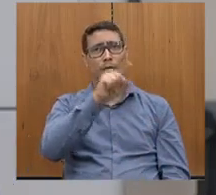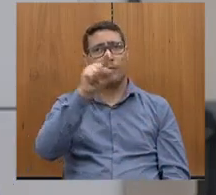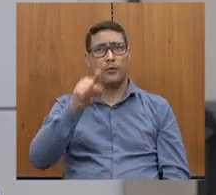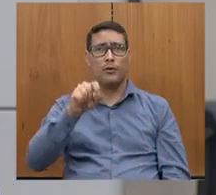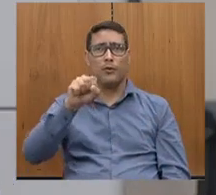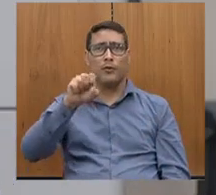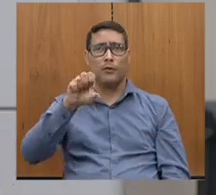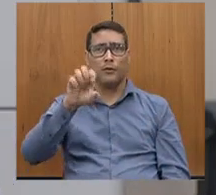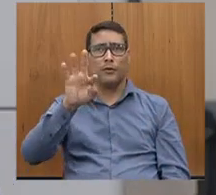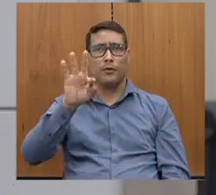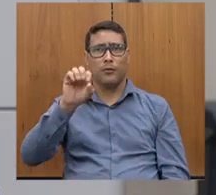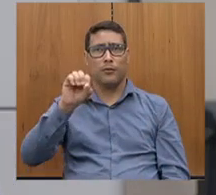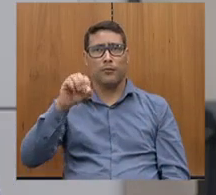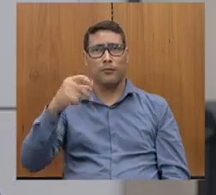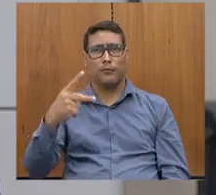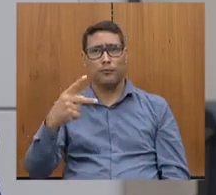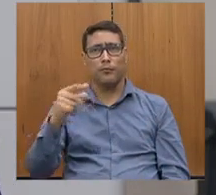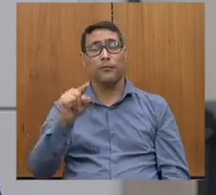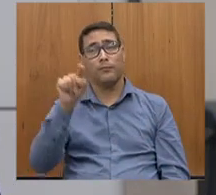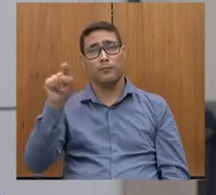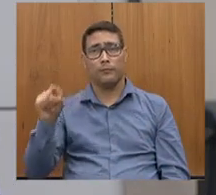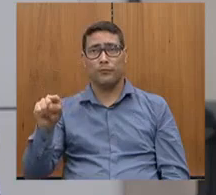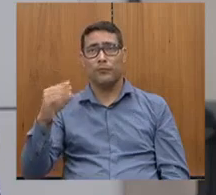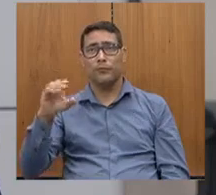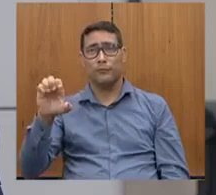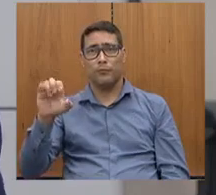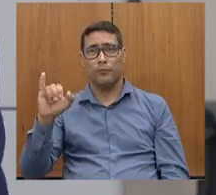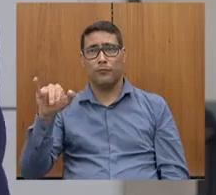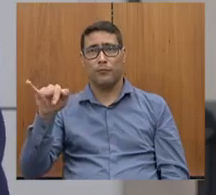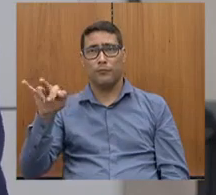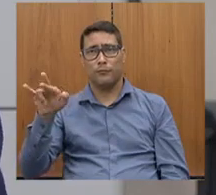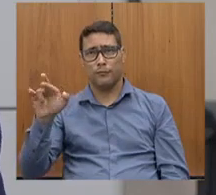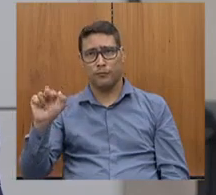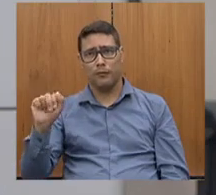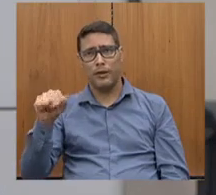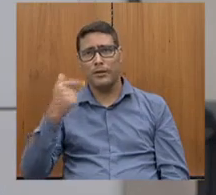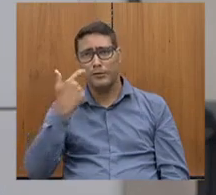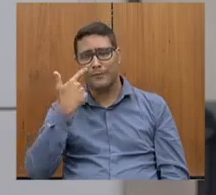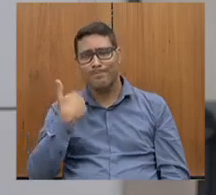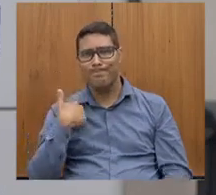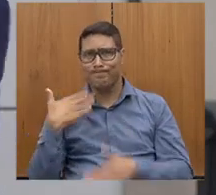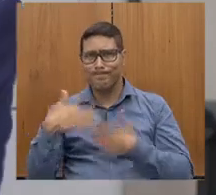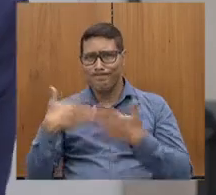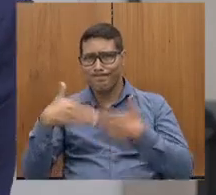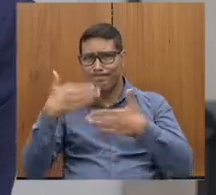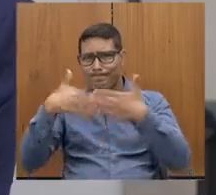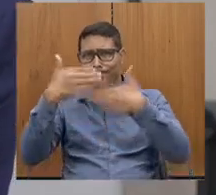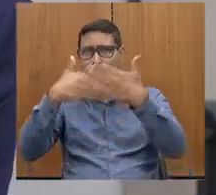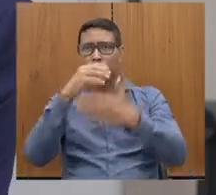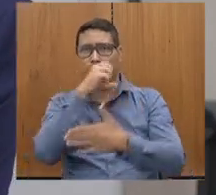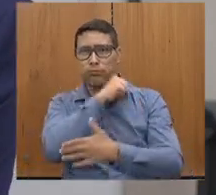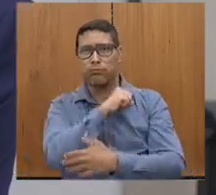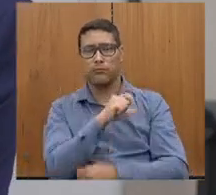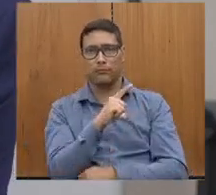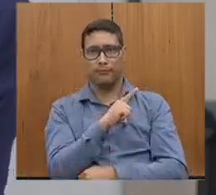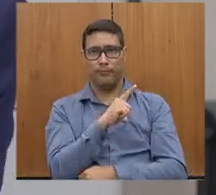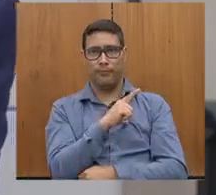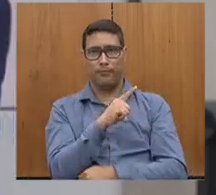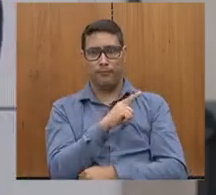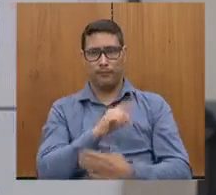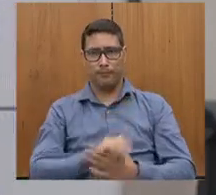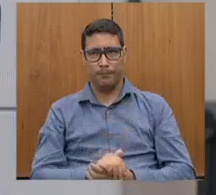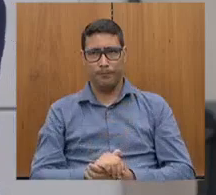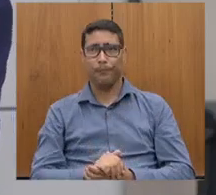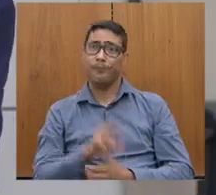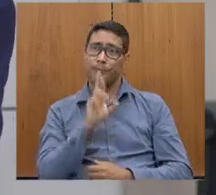enfim, nós temos visto a evolução assim de forma acelerada. acelerada nos resultados e